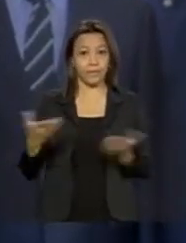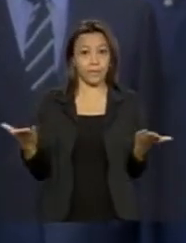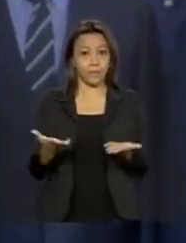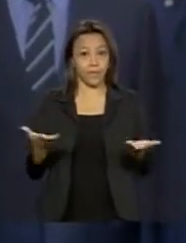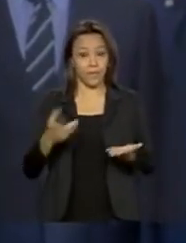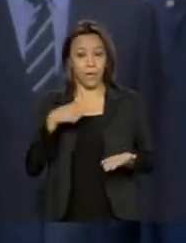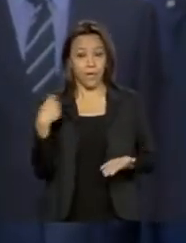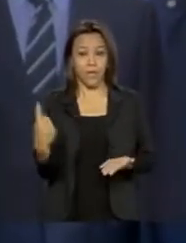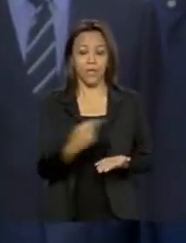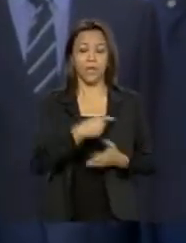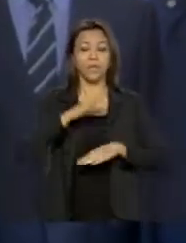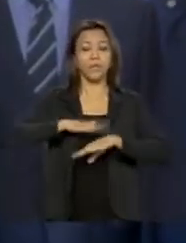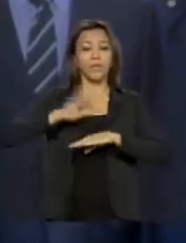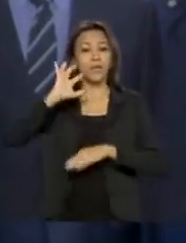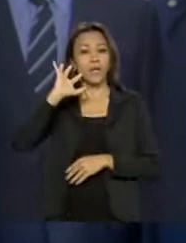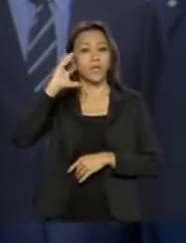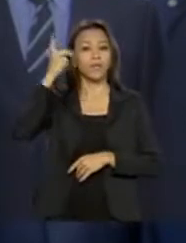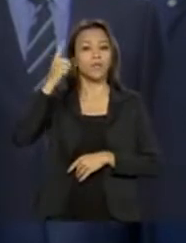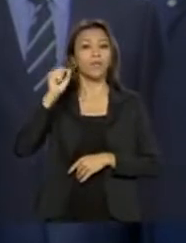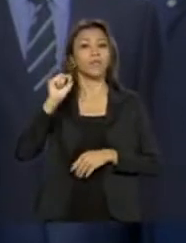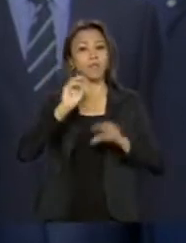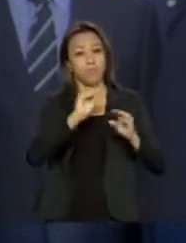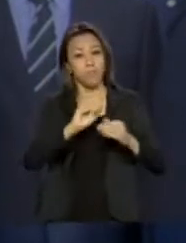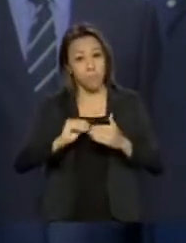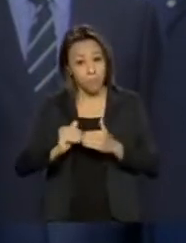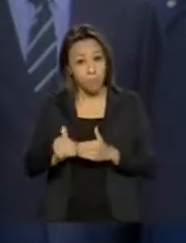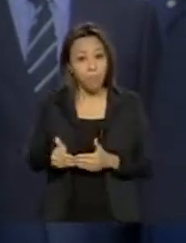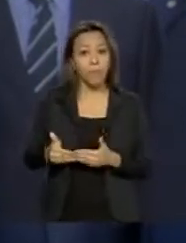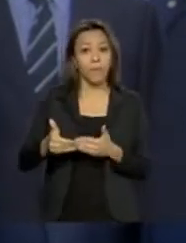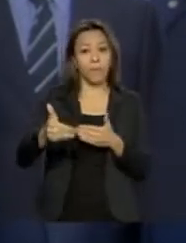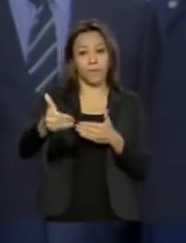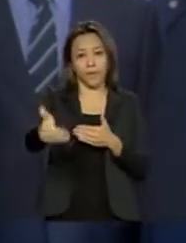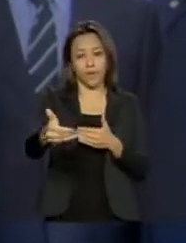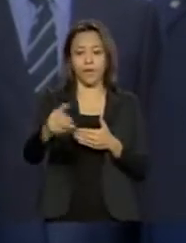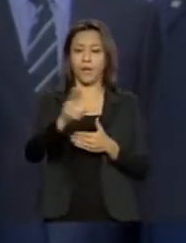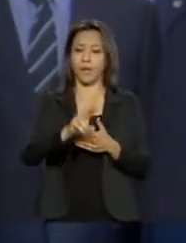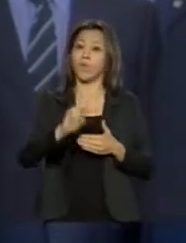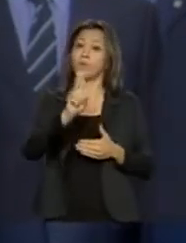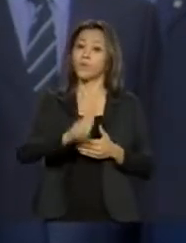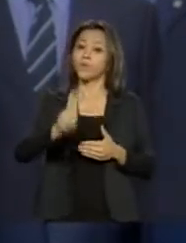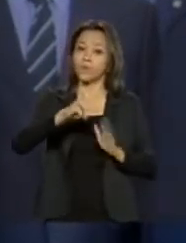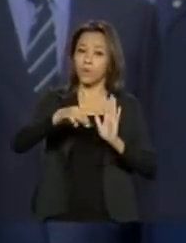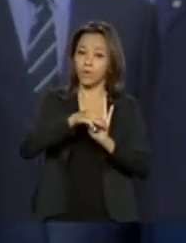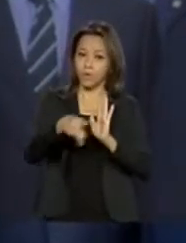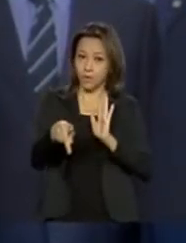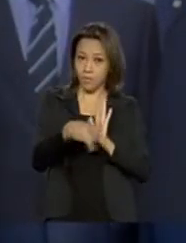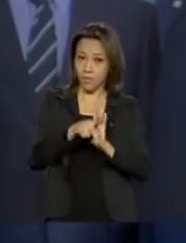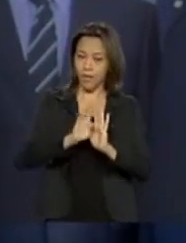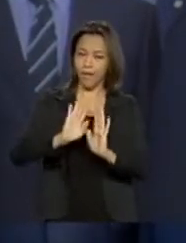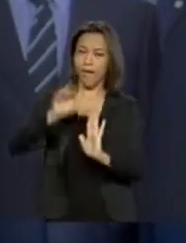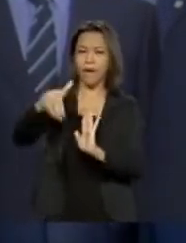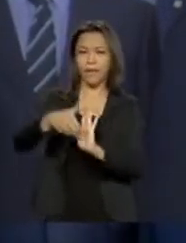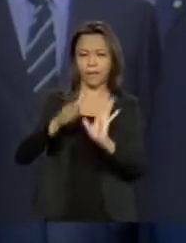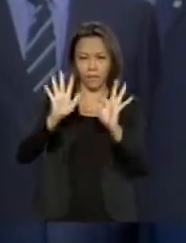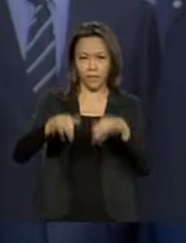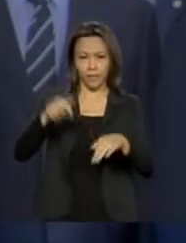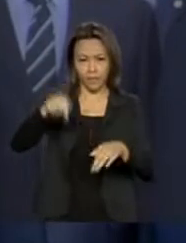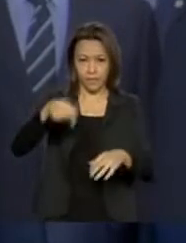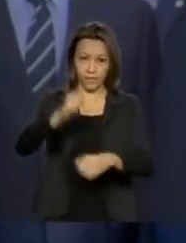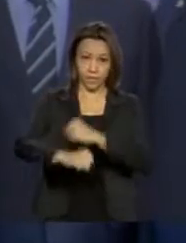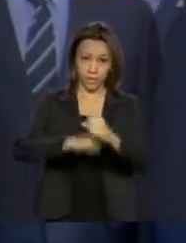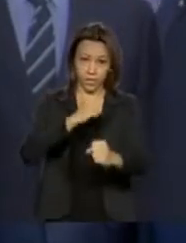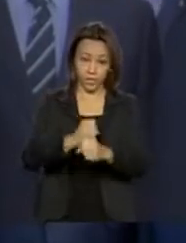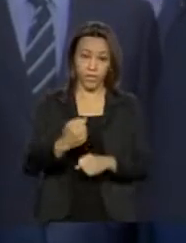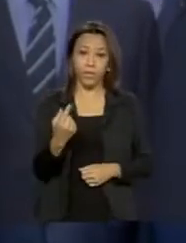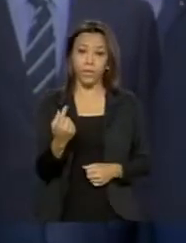prorrogá-lo por medida provisória até o final do ano. E o